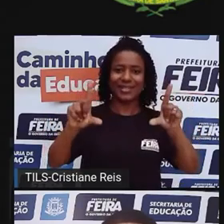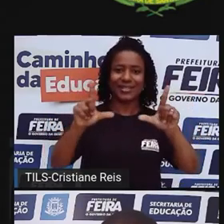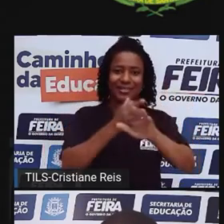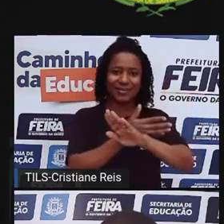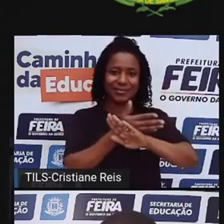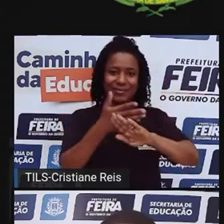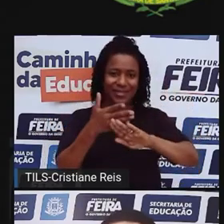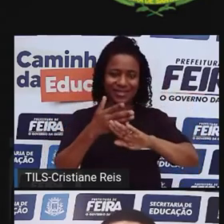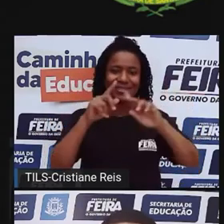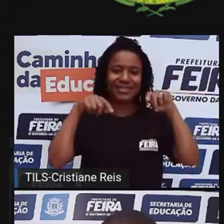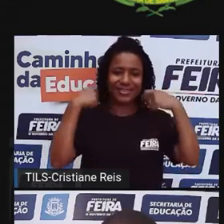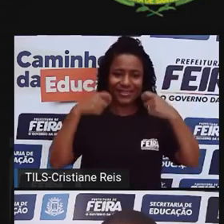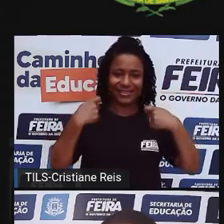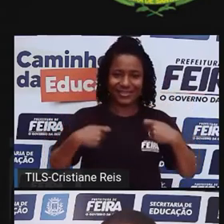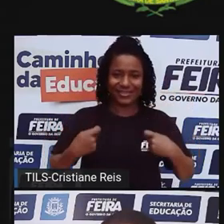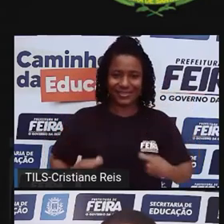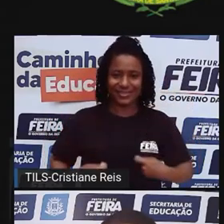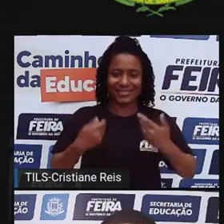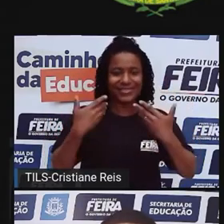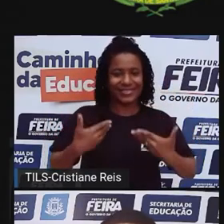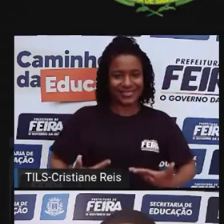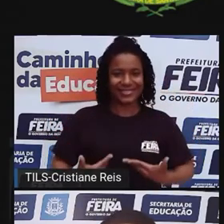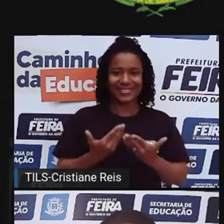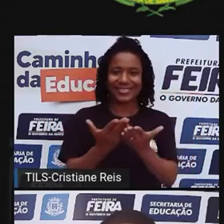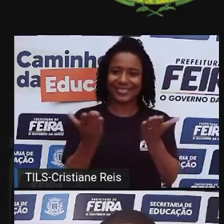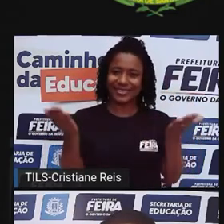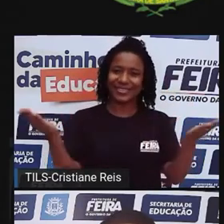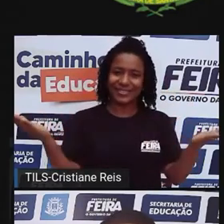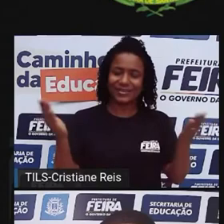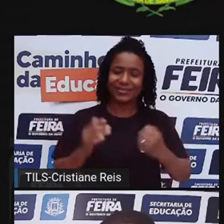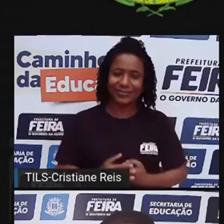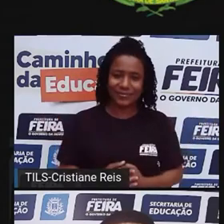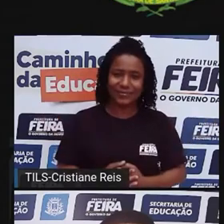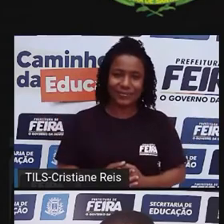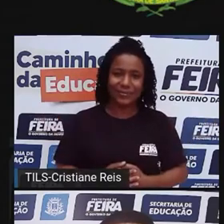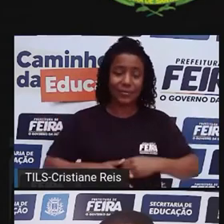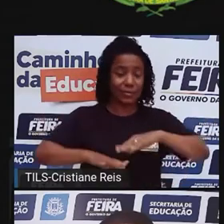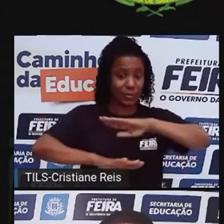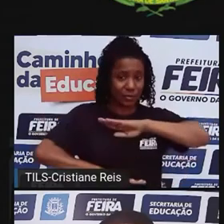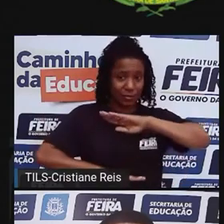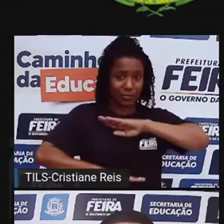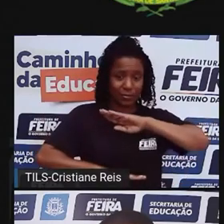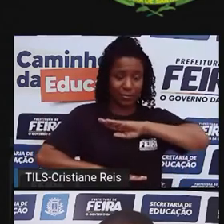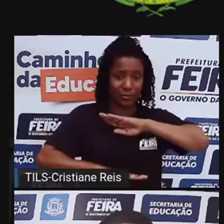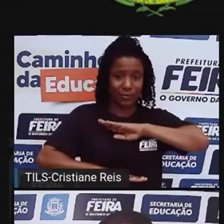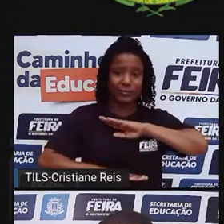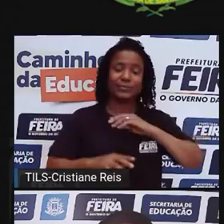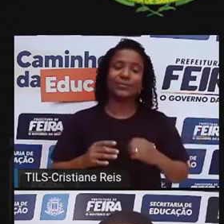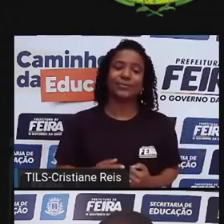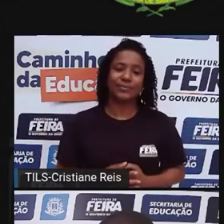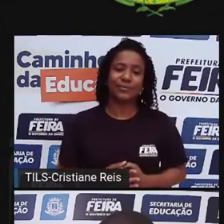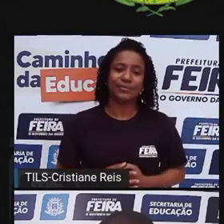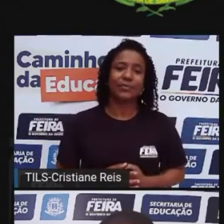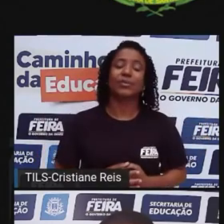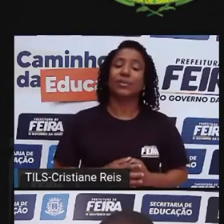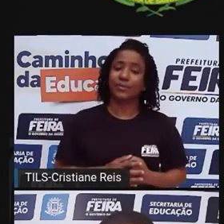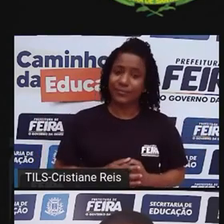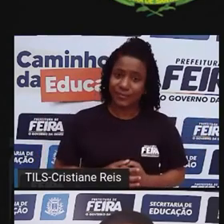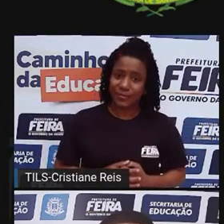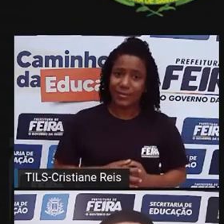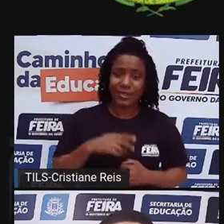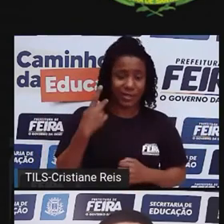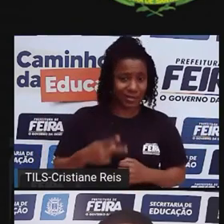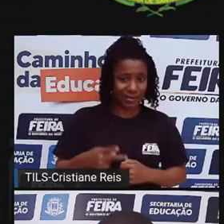audiodescrição de quem sou eu contando para vocês. Falar a parte do meu próprio corpo território, né? E entender que eu sou um corpo território que